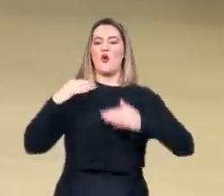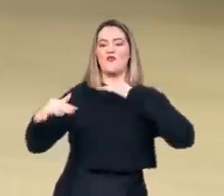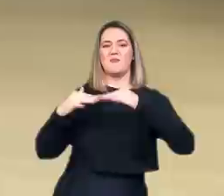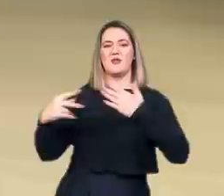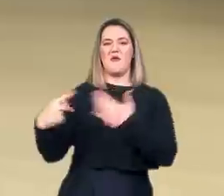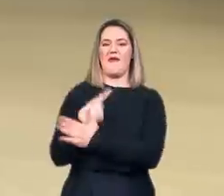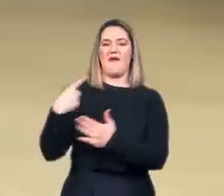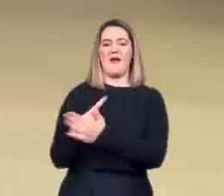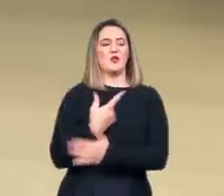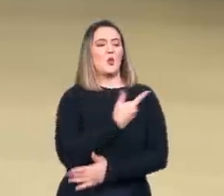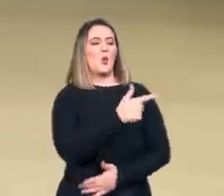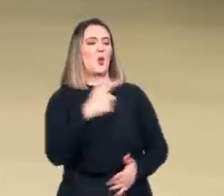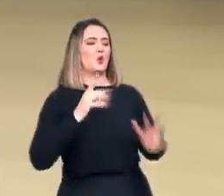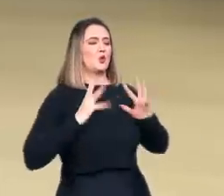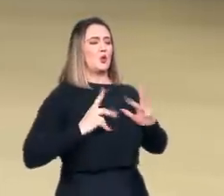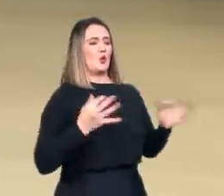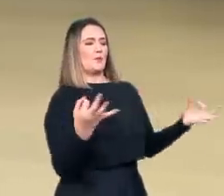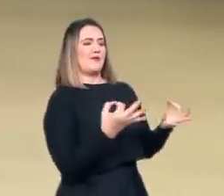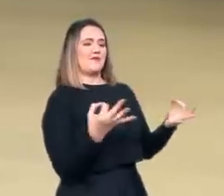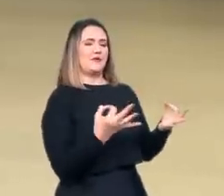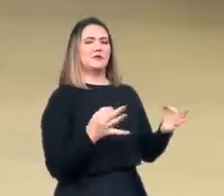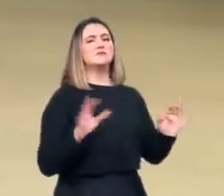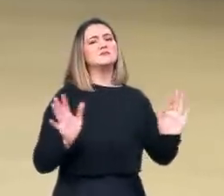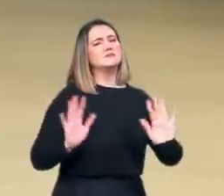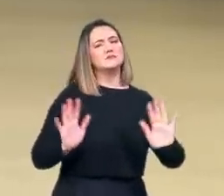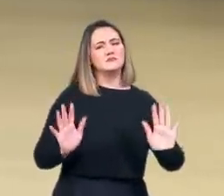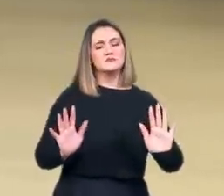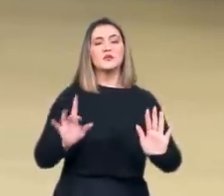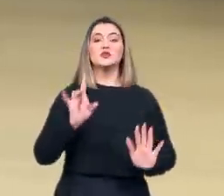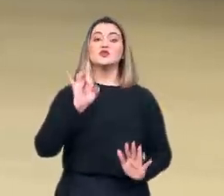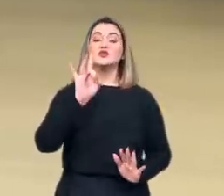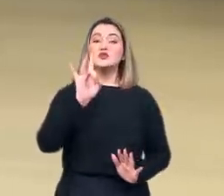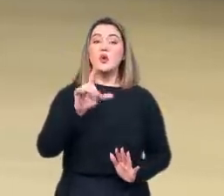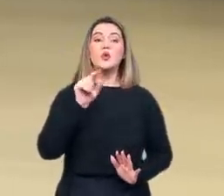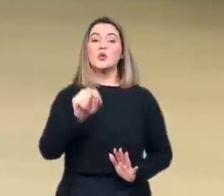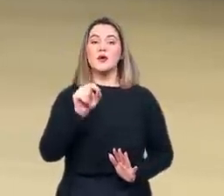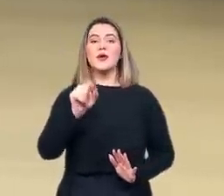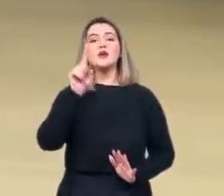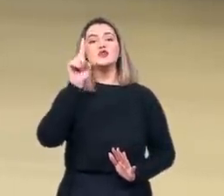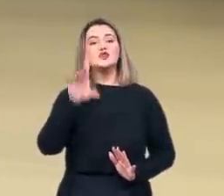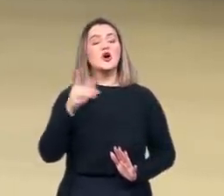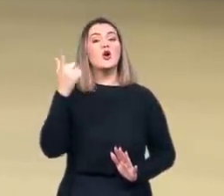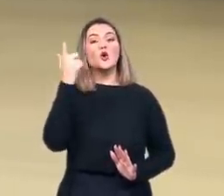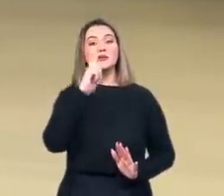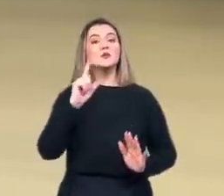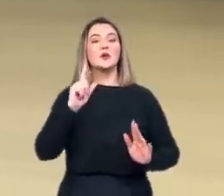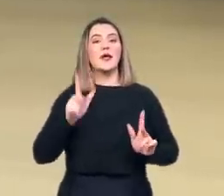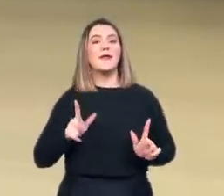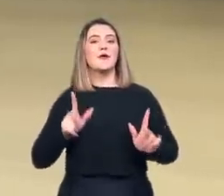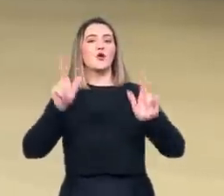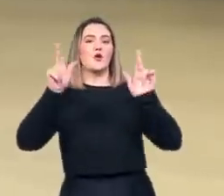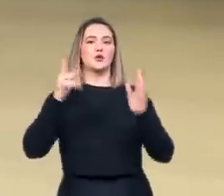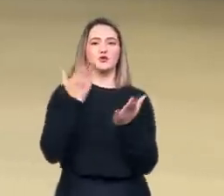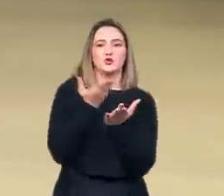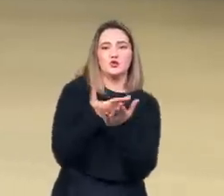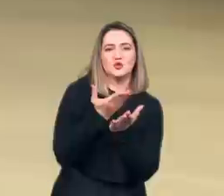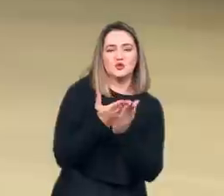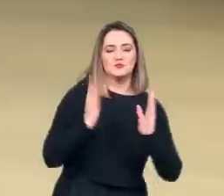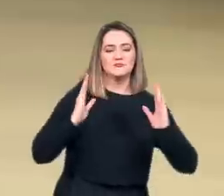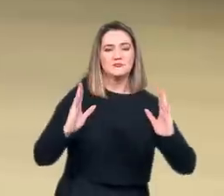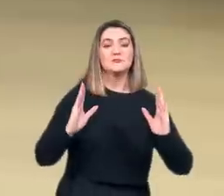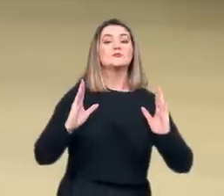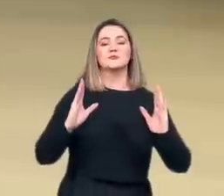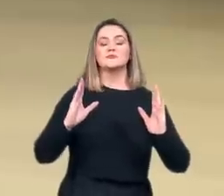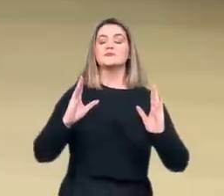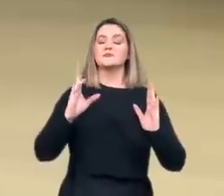falhas e que os outros seriam perfeitos. De maneira nenhuma, é apenas uma questão de delimitação do estudo que estamos fazendo do capítulo